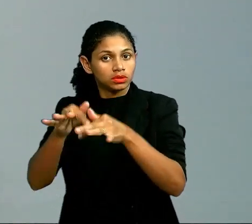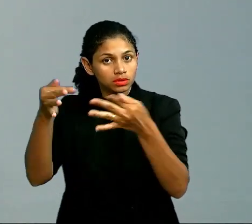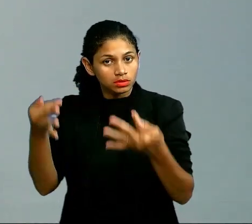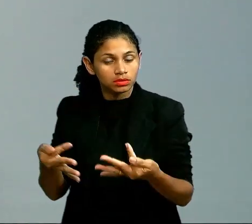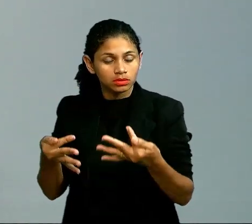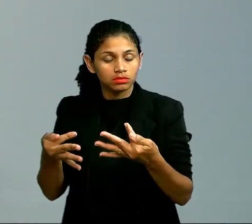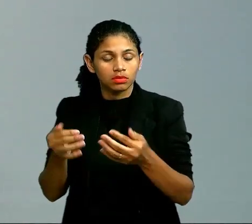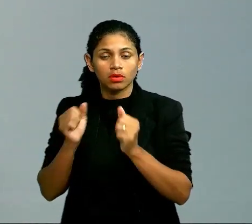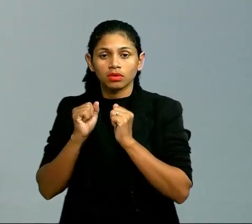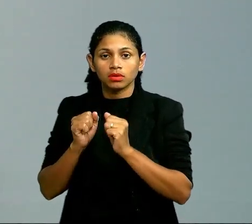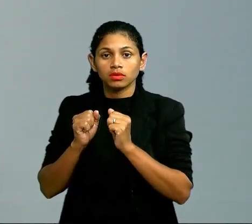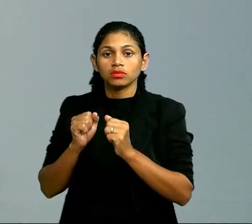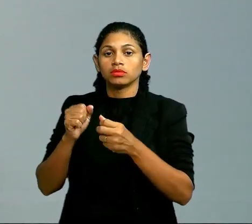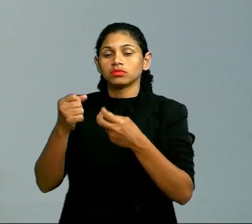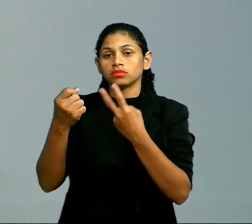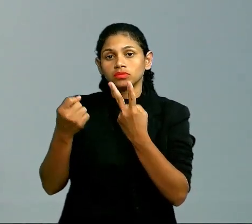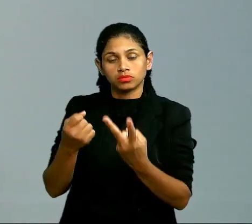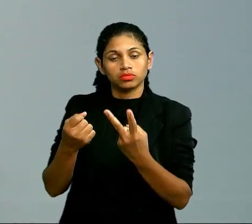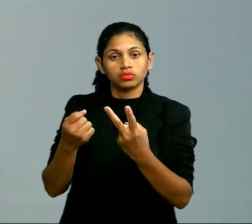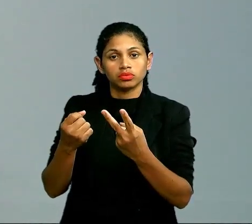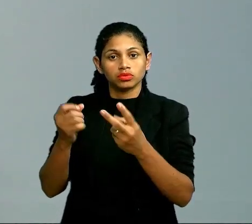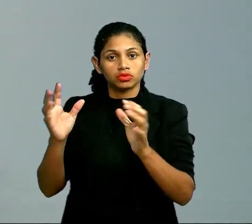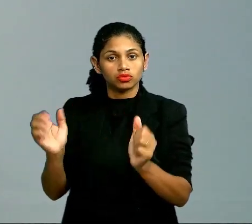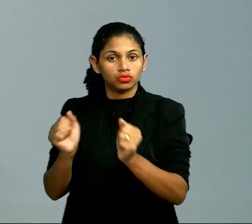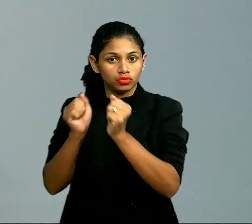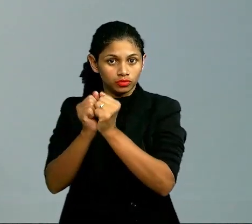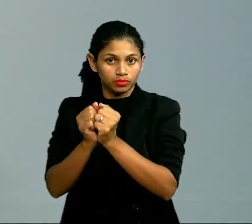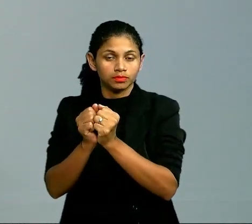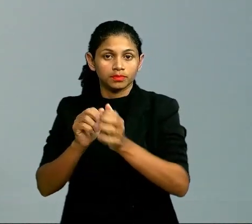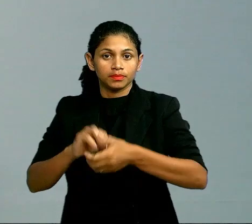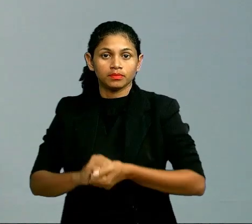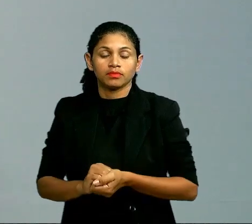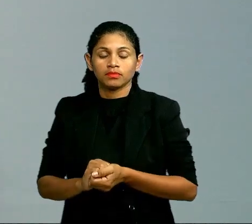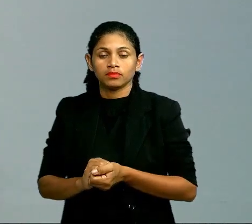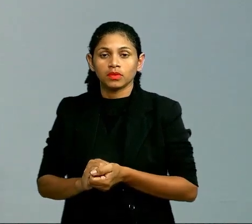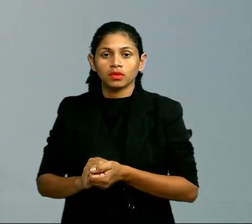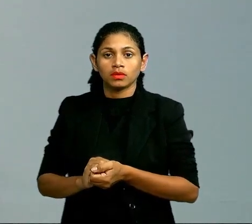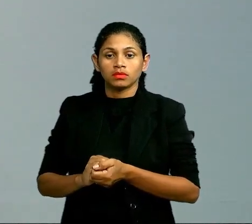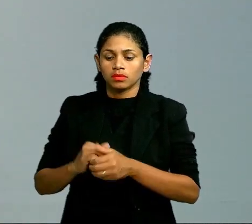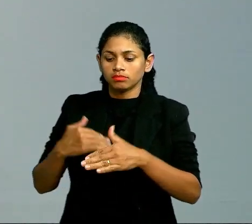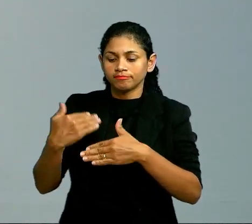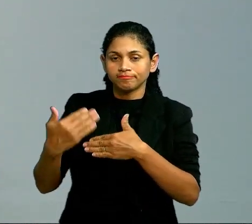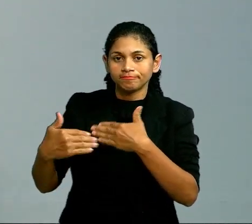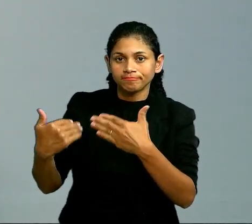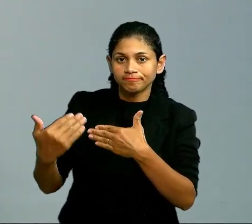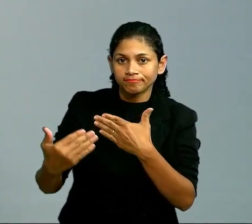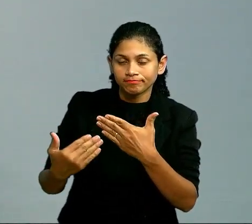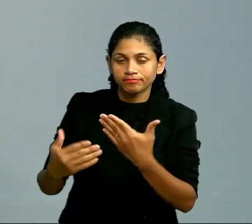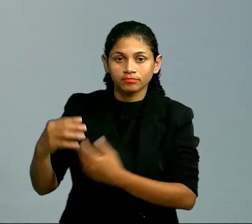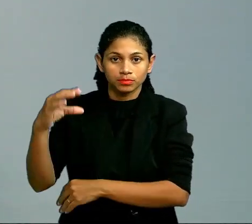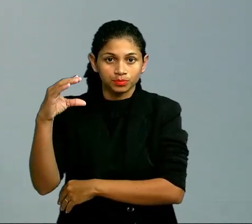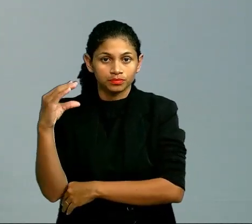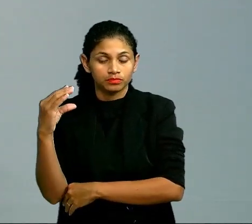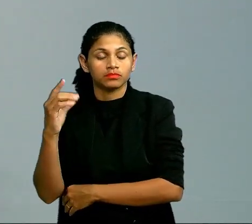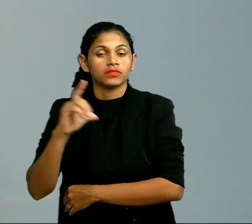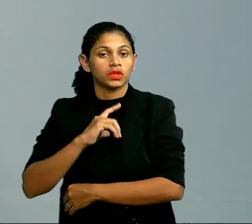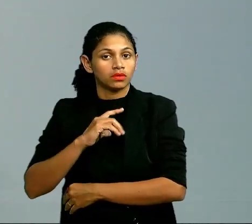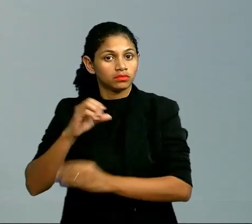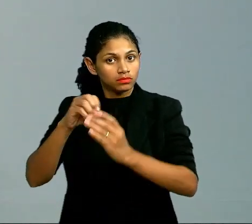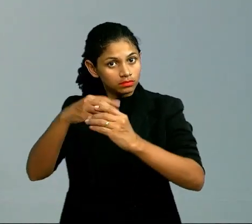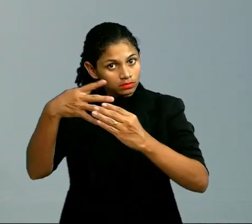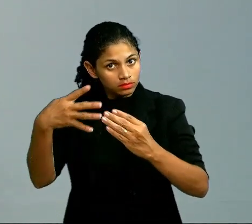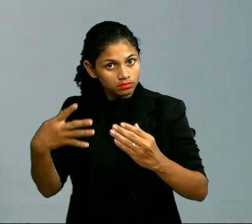duas ligações duplas conjugadas. Esse processo faz com que o carbono tenha uma característica muito peculiar,